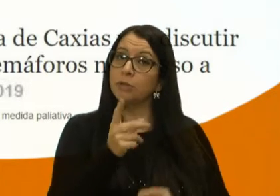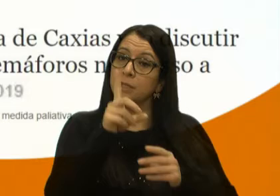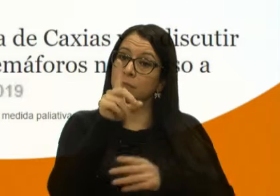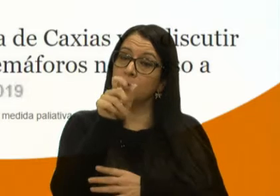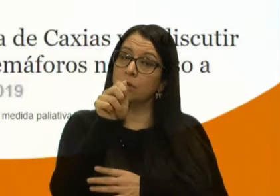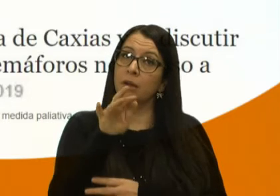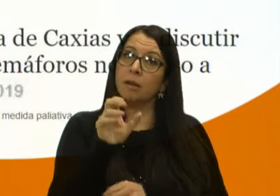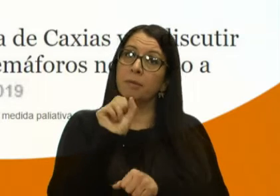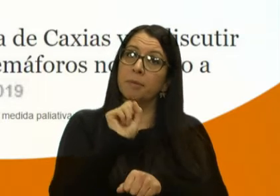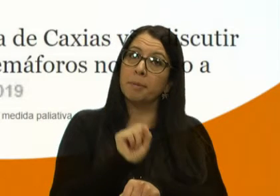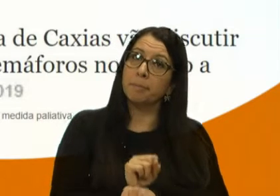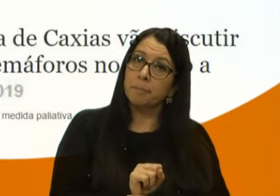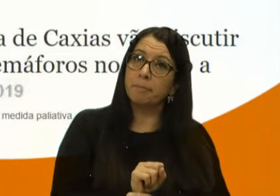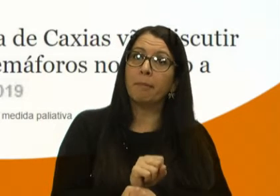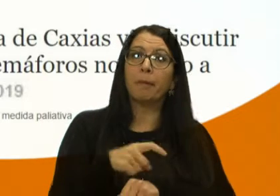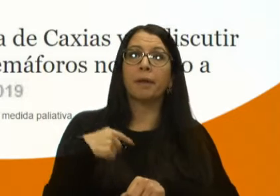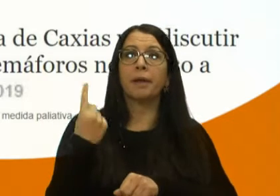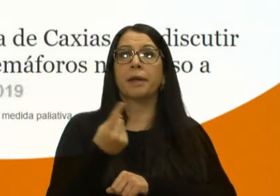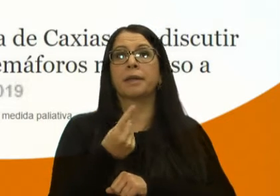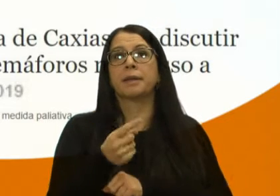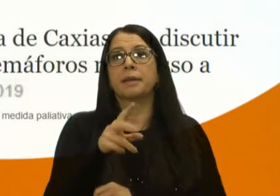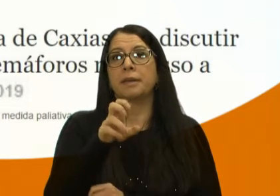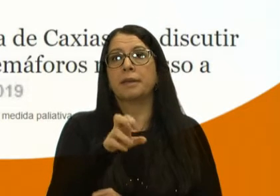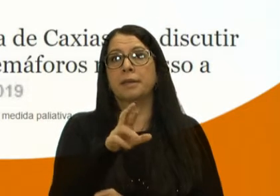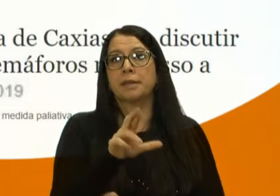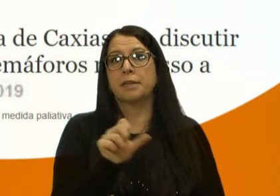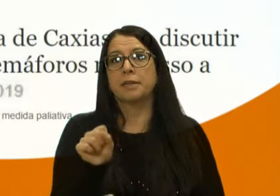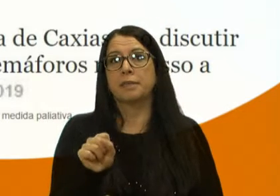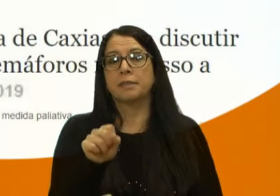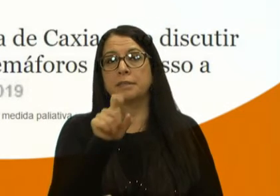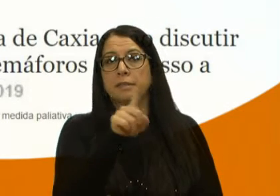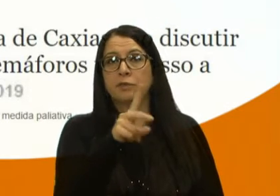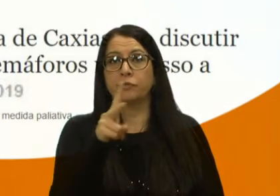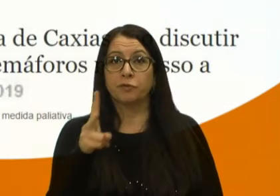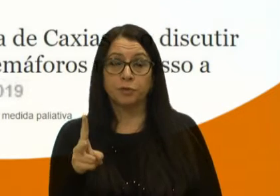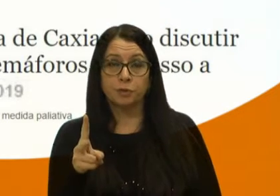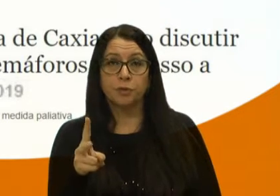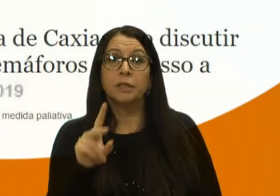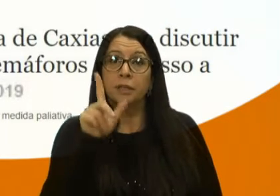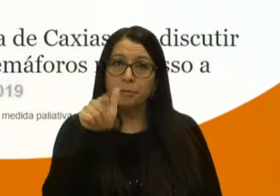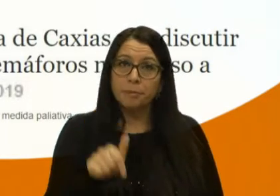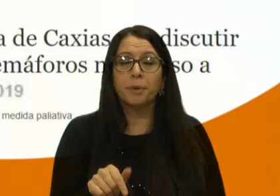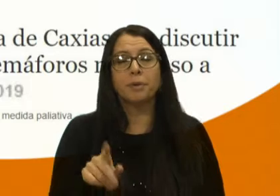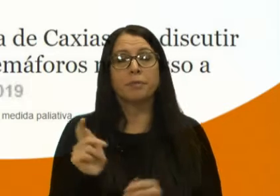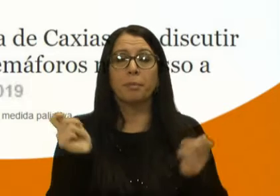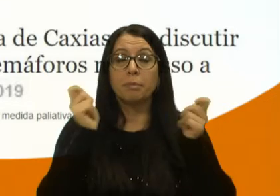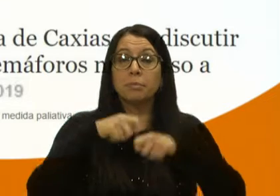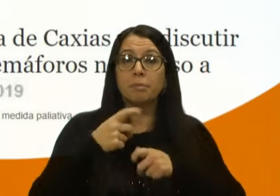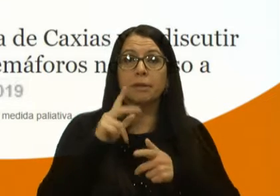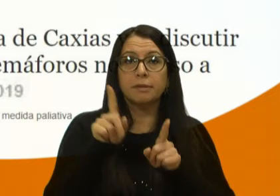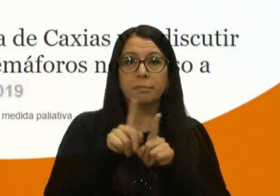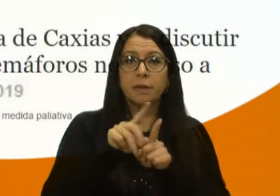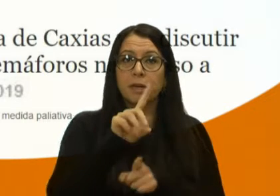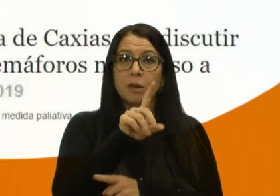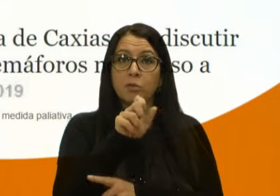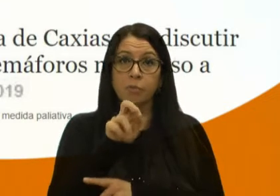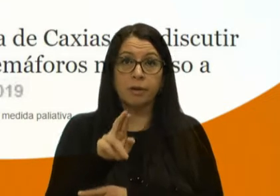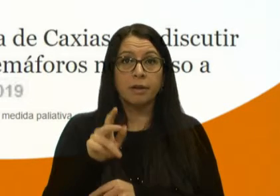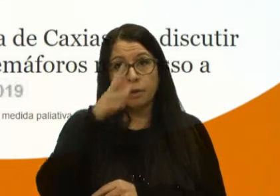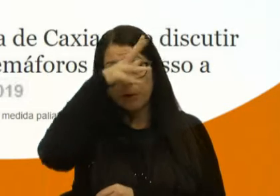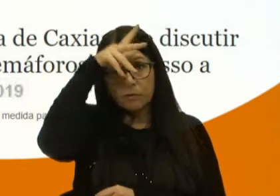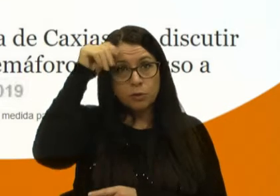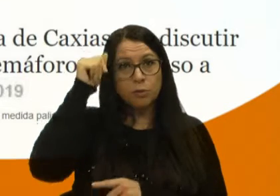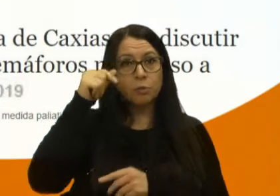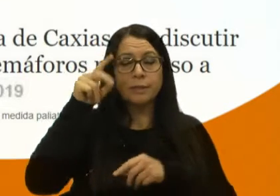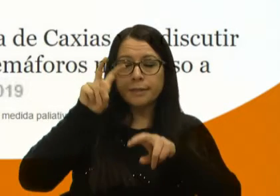paralisação em obras na ERSC 122. Depois veio a possibilidade também do Daer e da Prefeitura